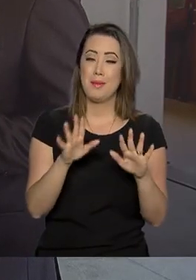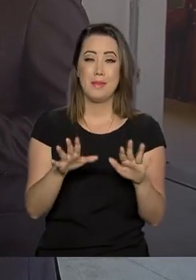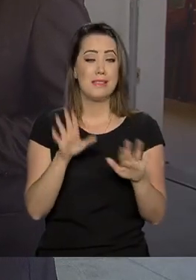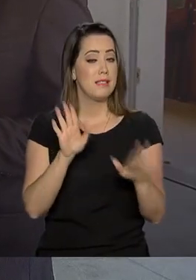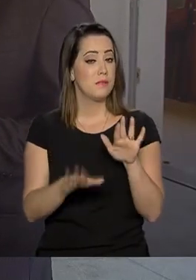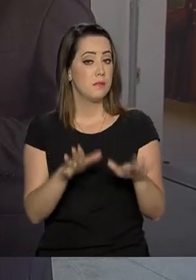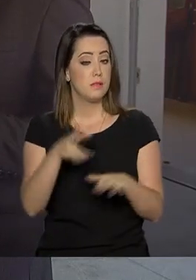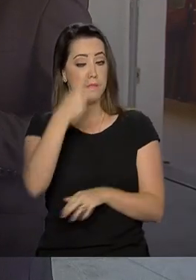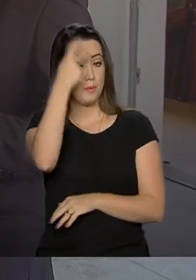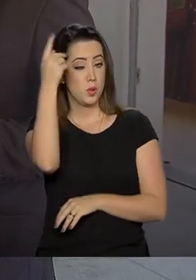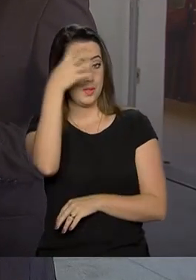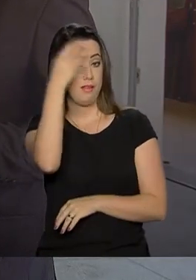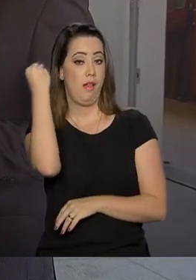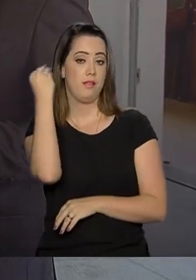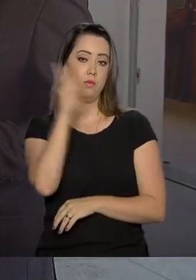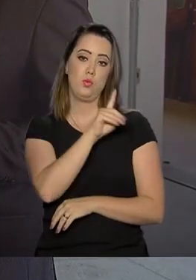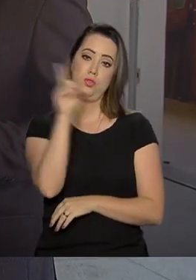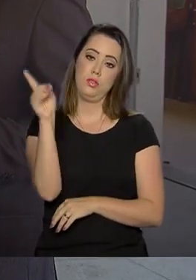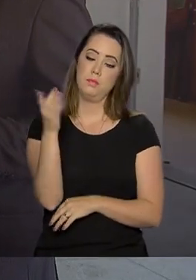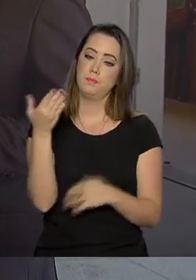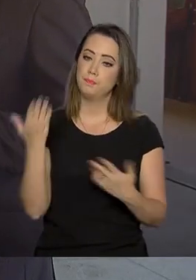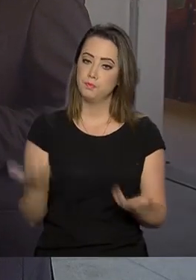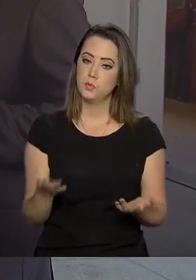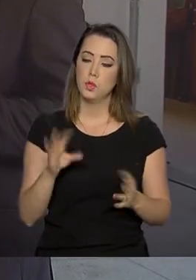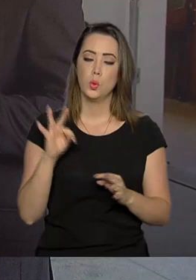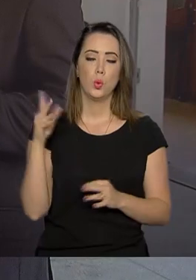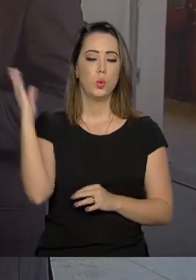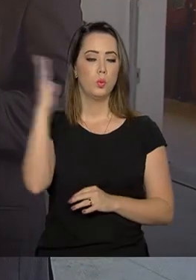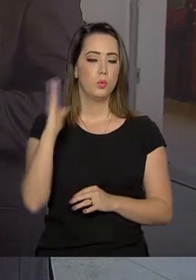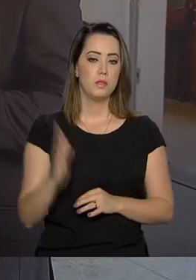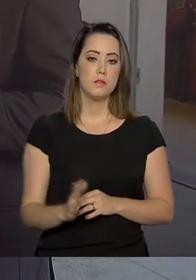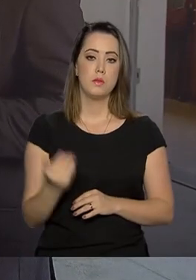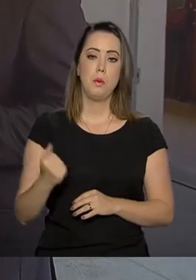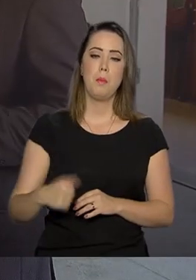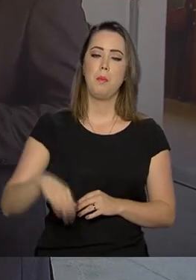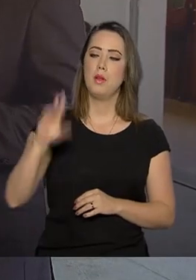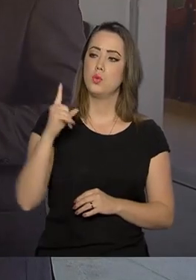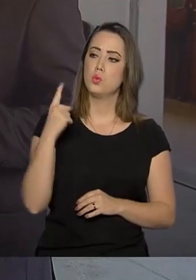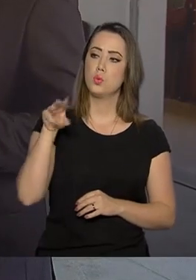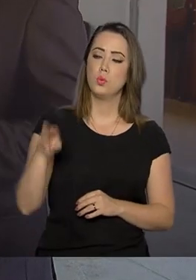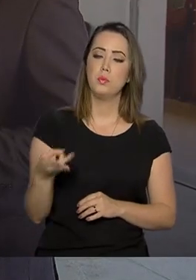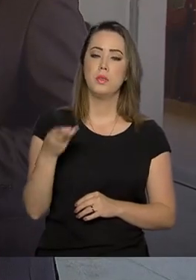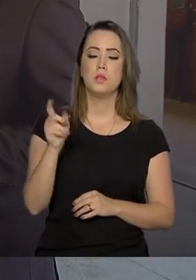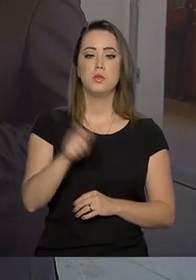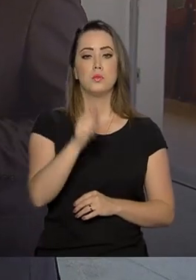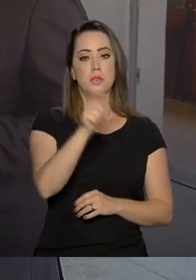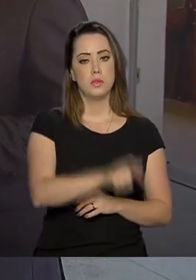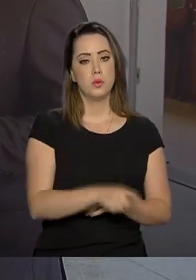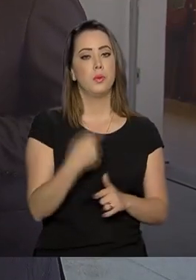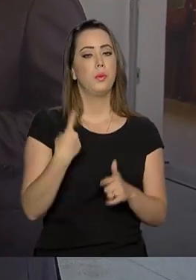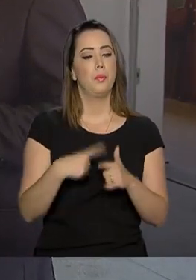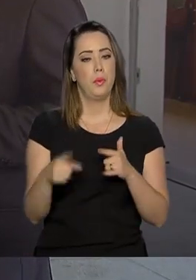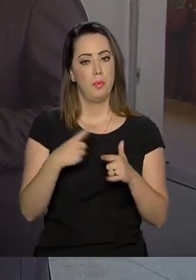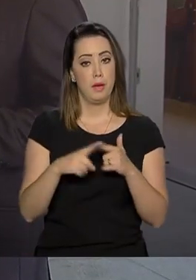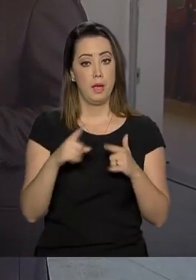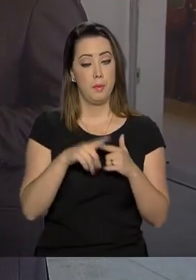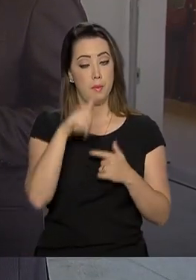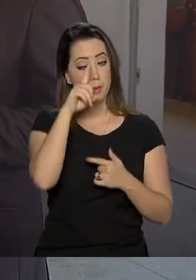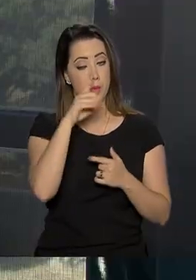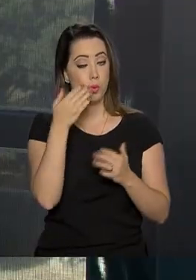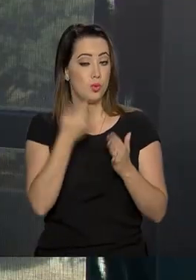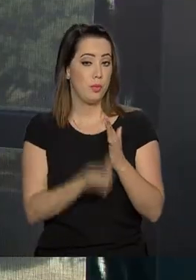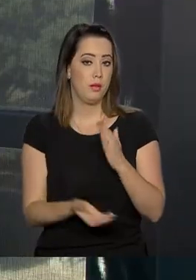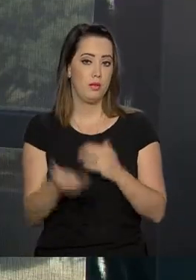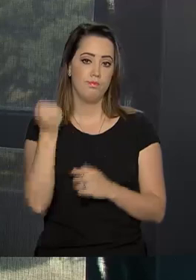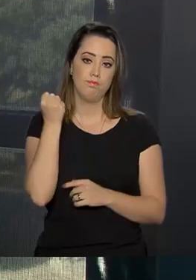ou consegue fazê-lo. Em todo o Brasil, mais de um milhão de pessoas correm o risco de perder o benefício.